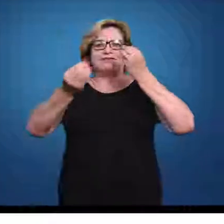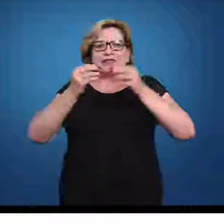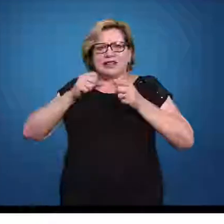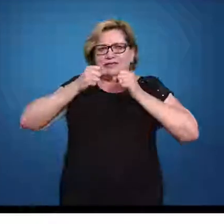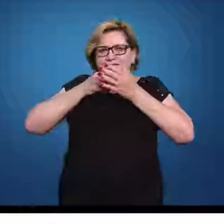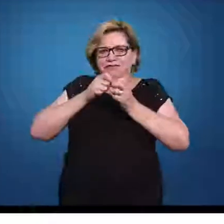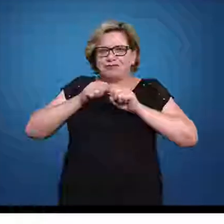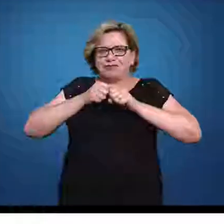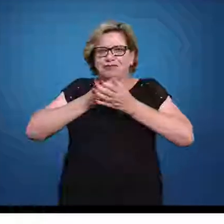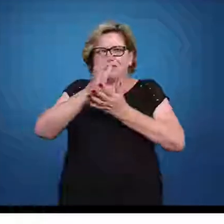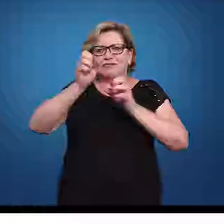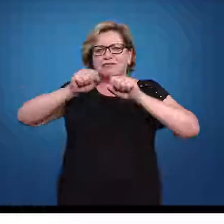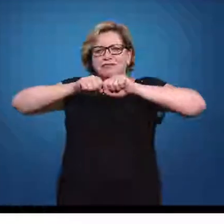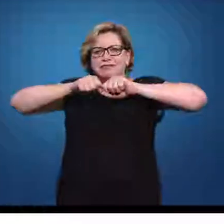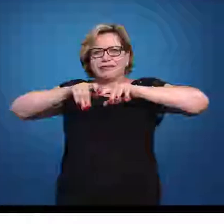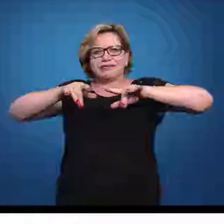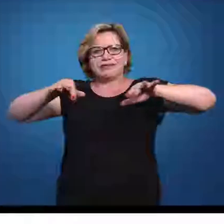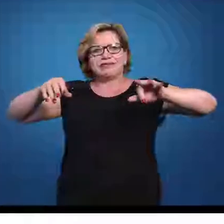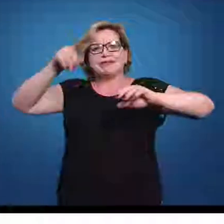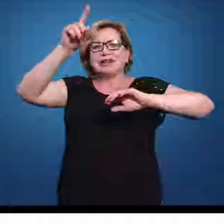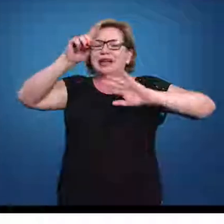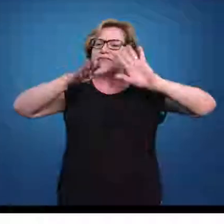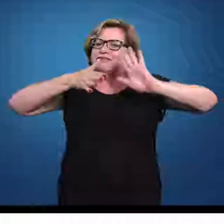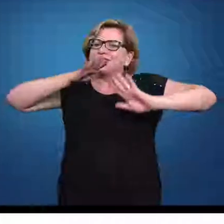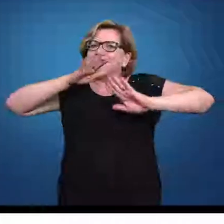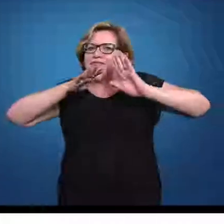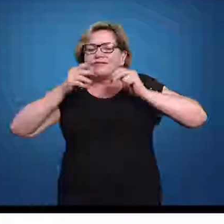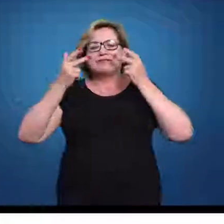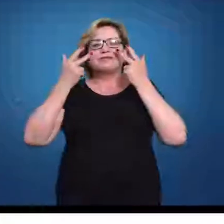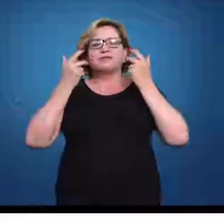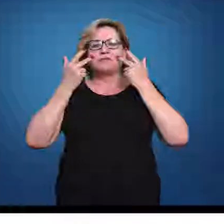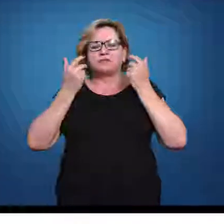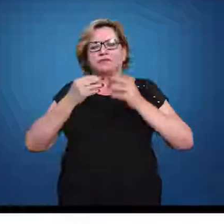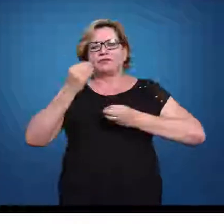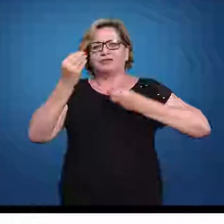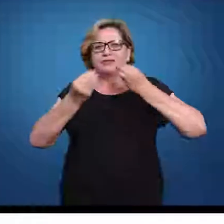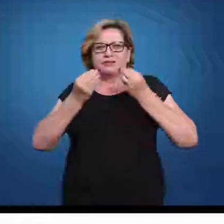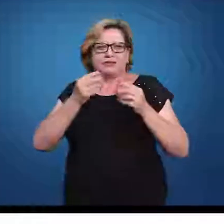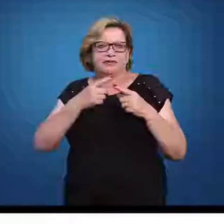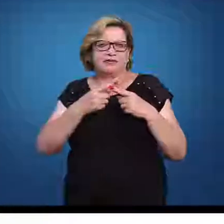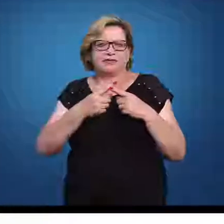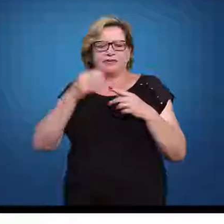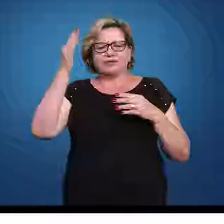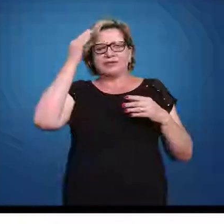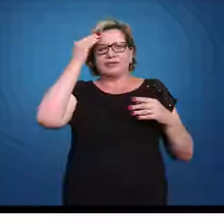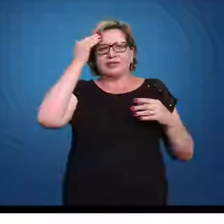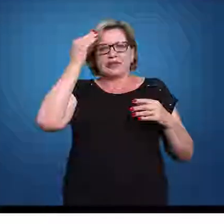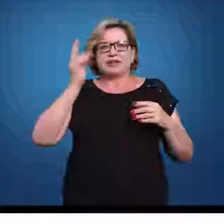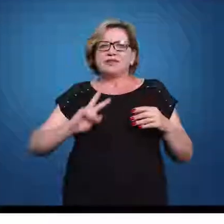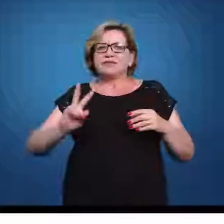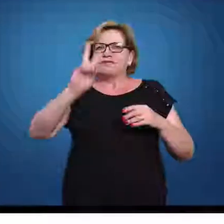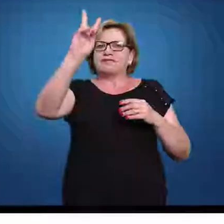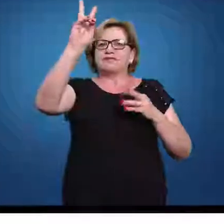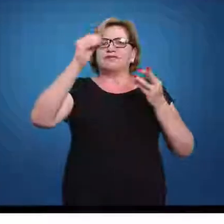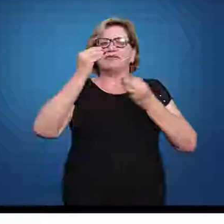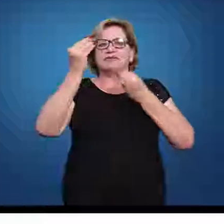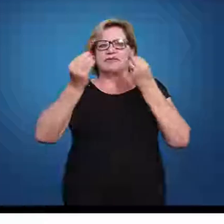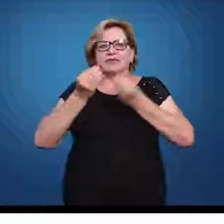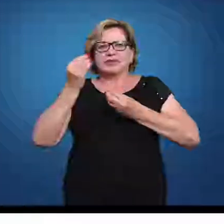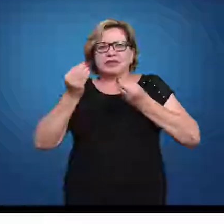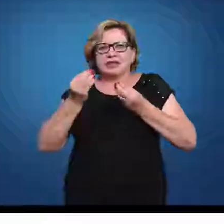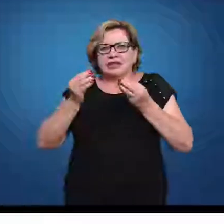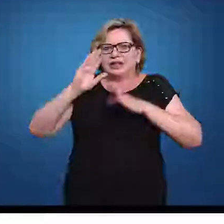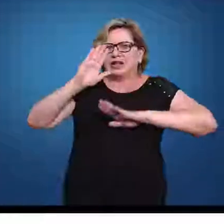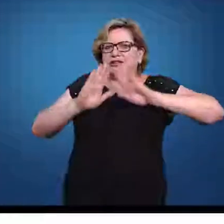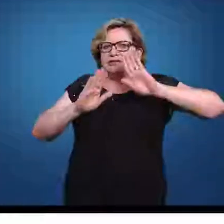que a distribuição seja pelo menos aproximadamente normal. Por quê? Porque a gente sabe que valores que